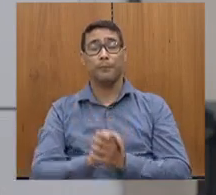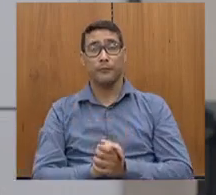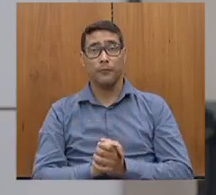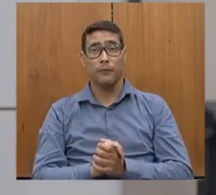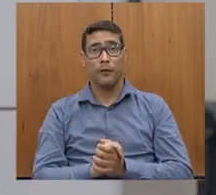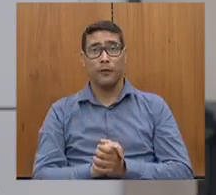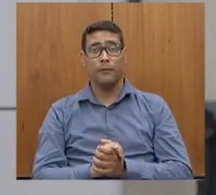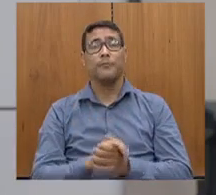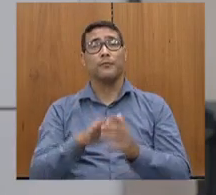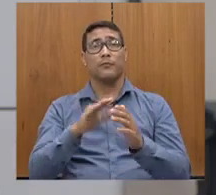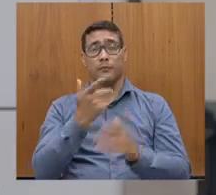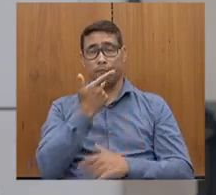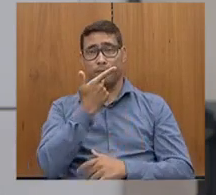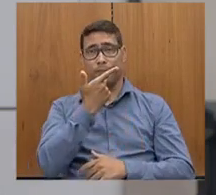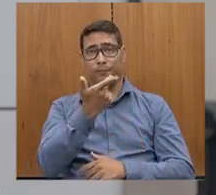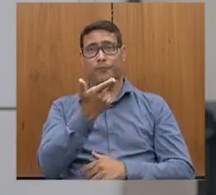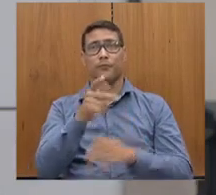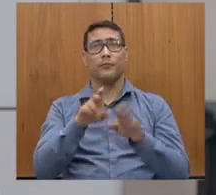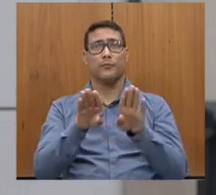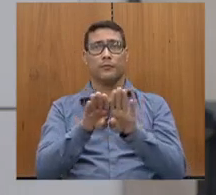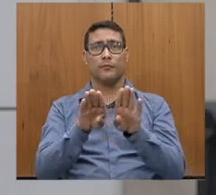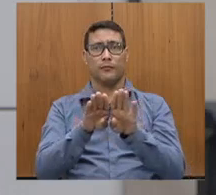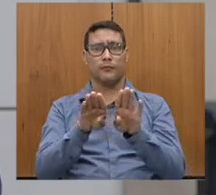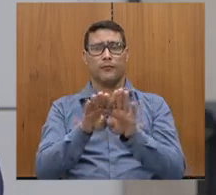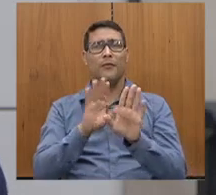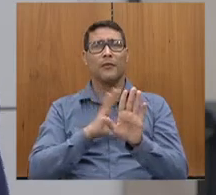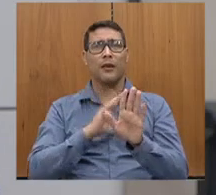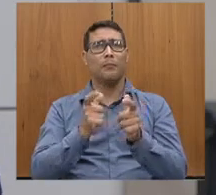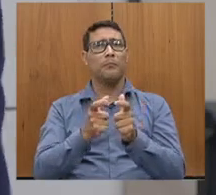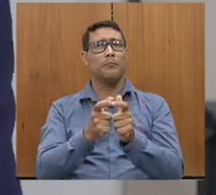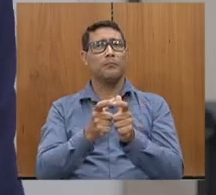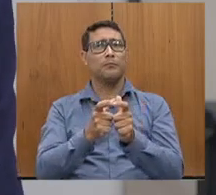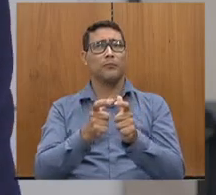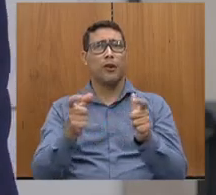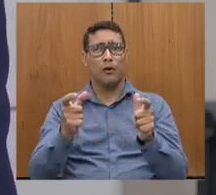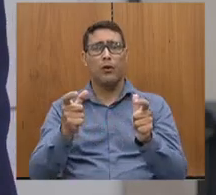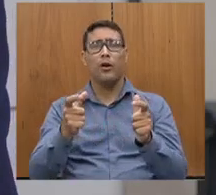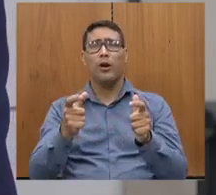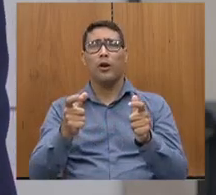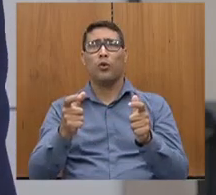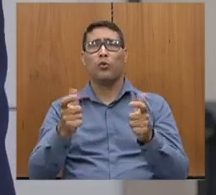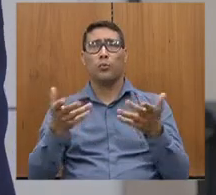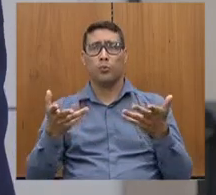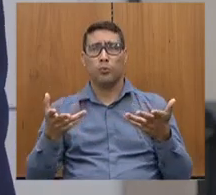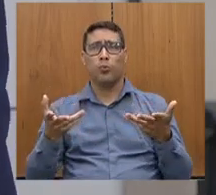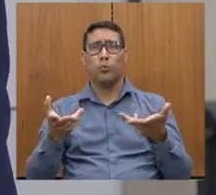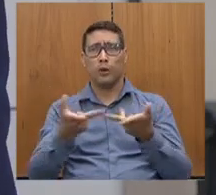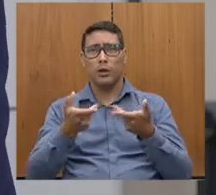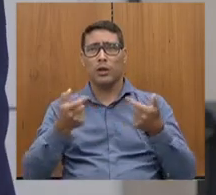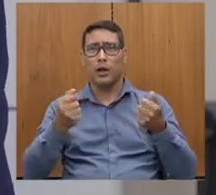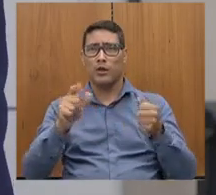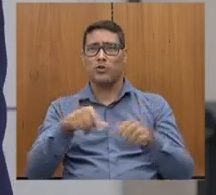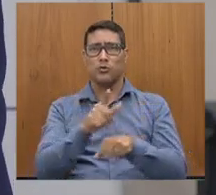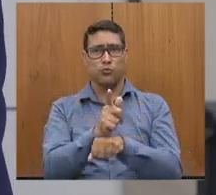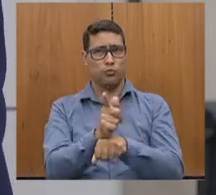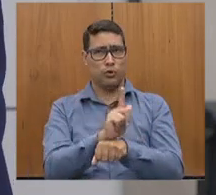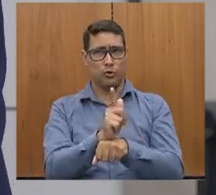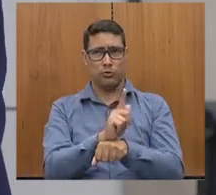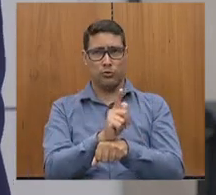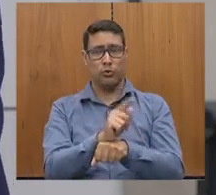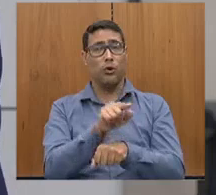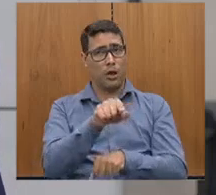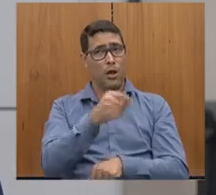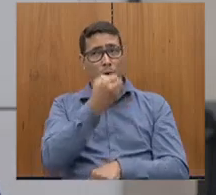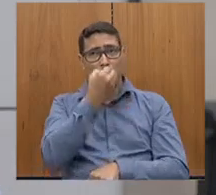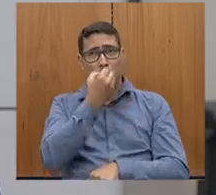eu falo o seguinte, que a maior qualidade de um gestor não é só ele ser bom, ele tem que saber formar